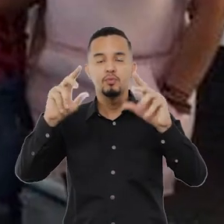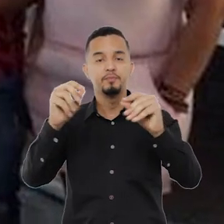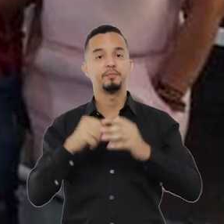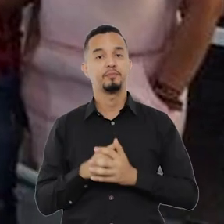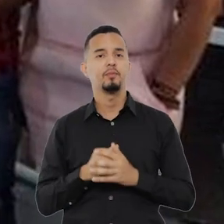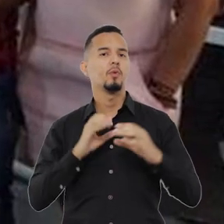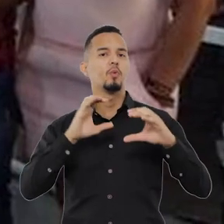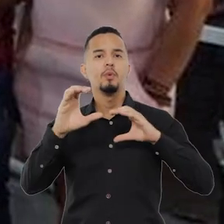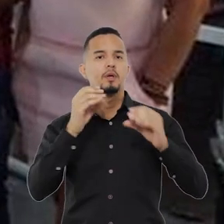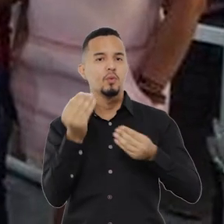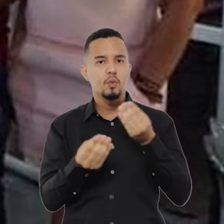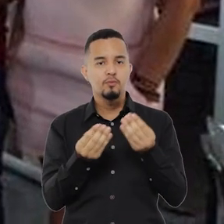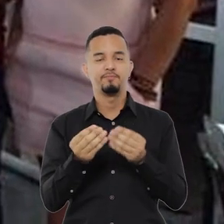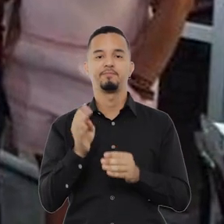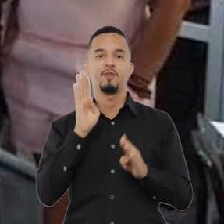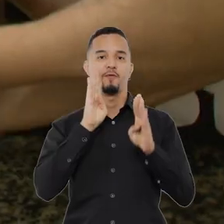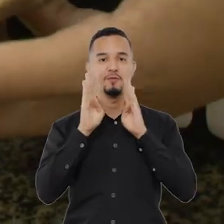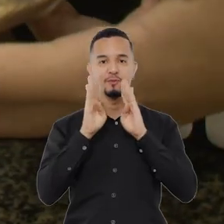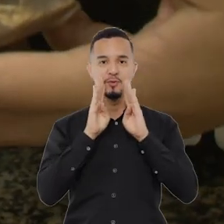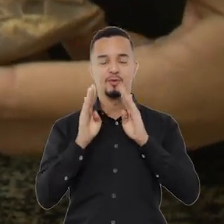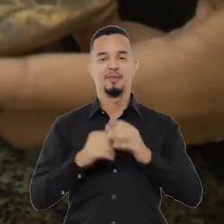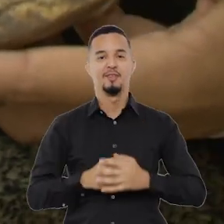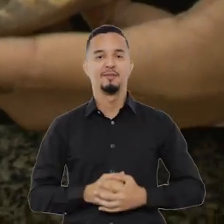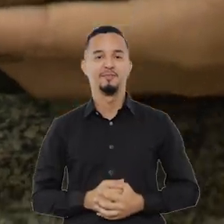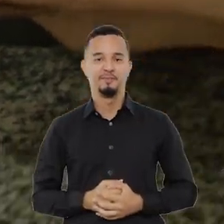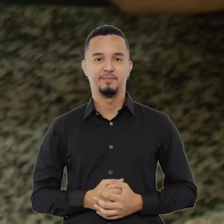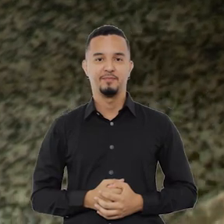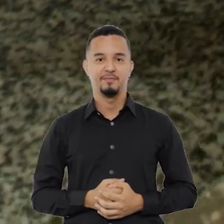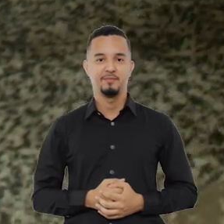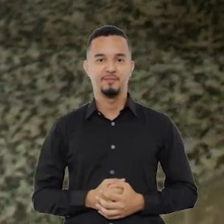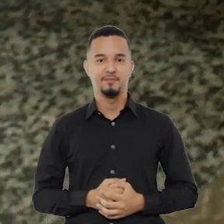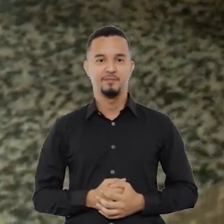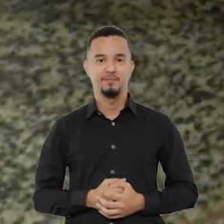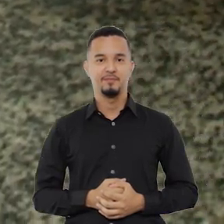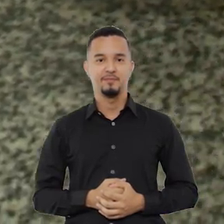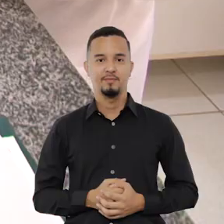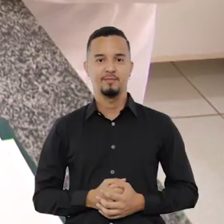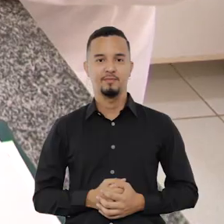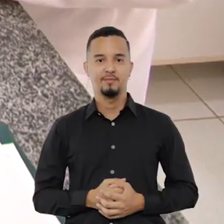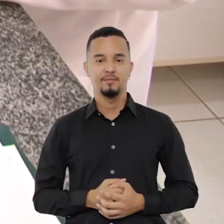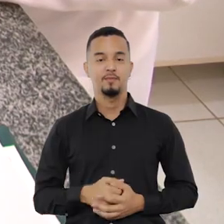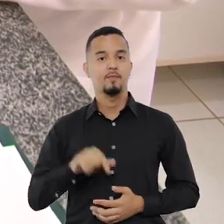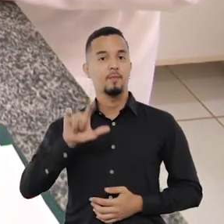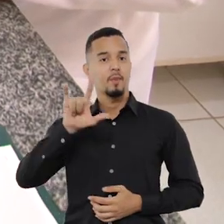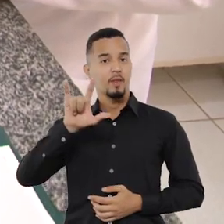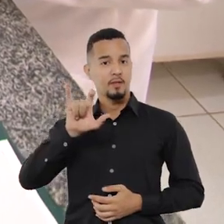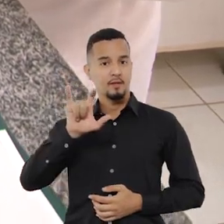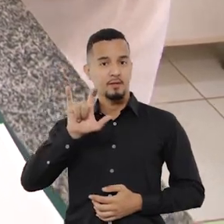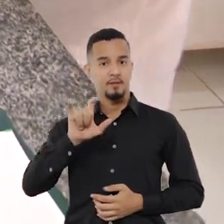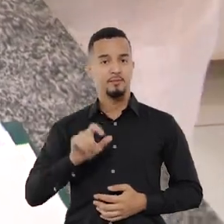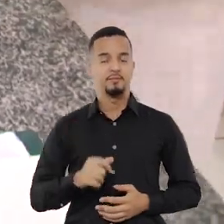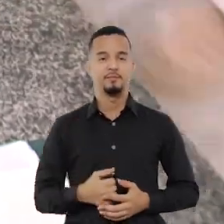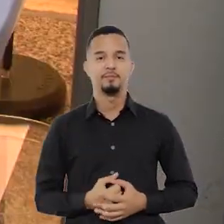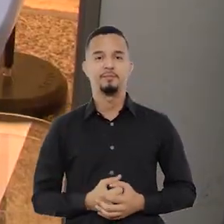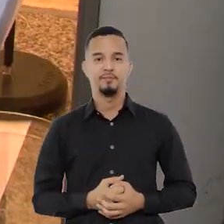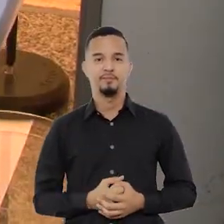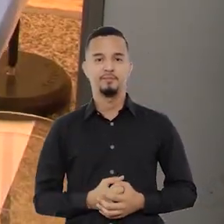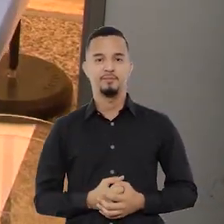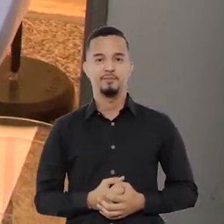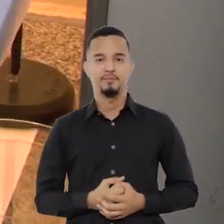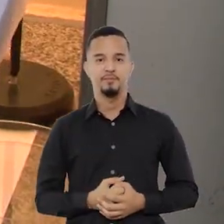Nossos canais de comunicação são Facebook, UFT.campusdeporto, Instagram, arroba,